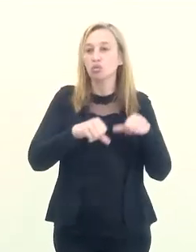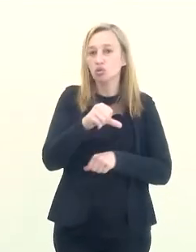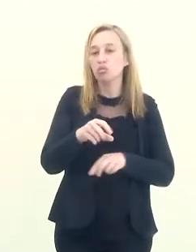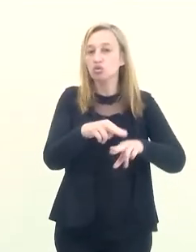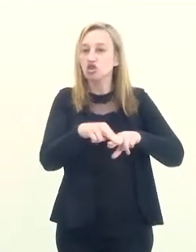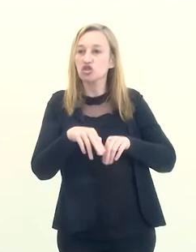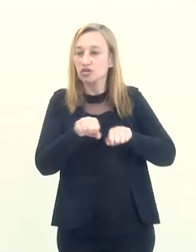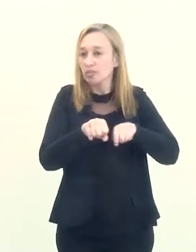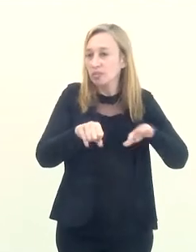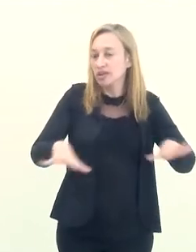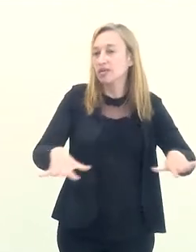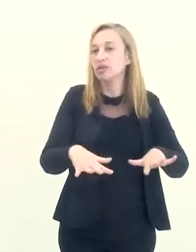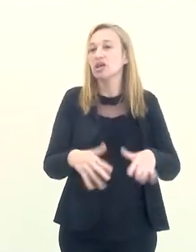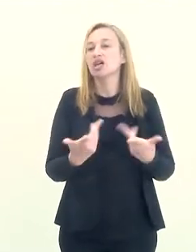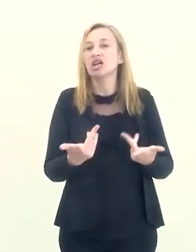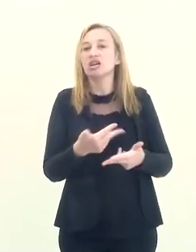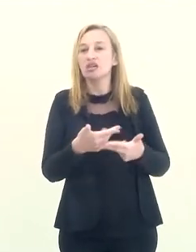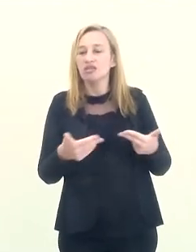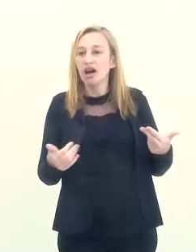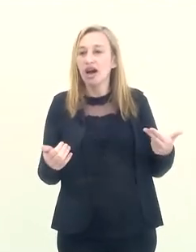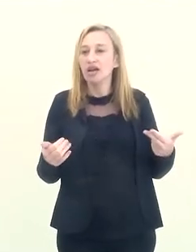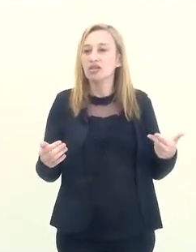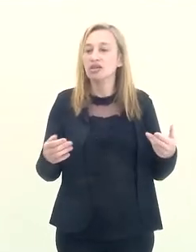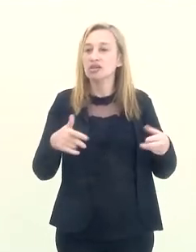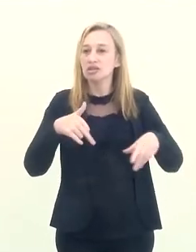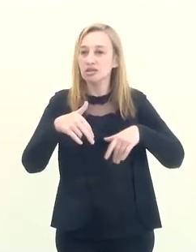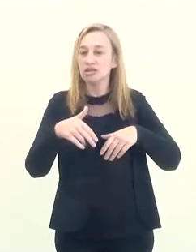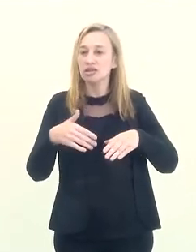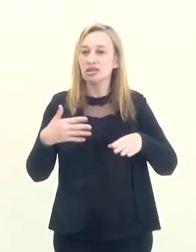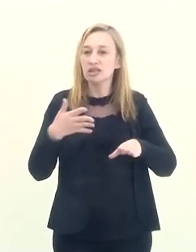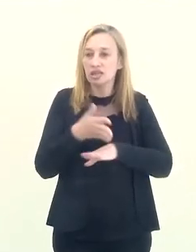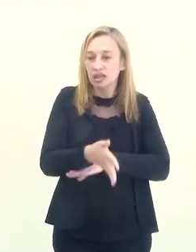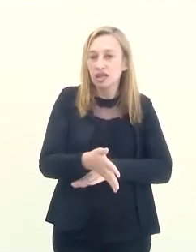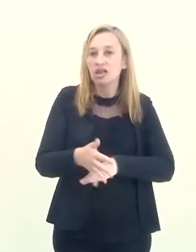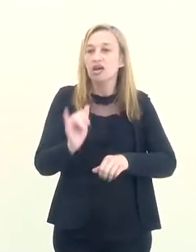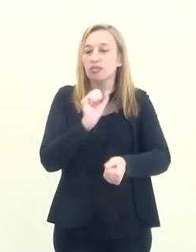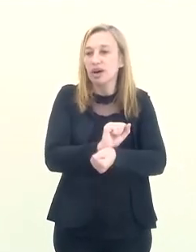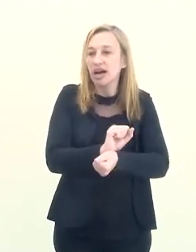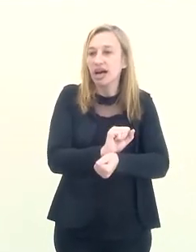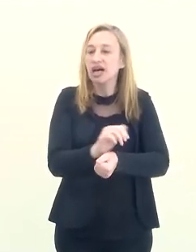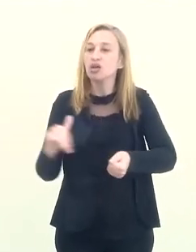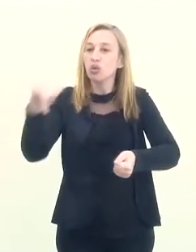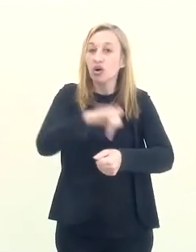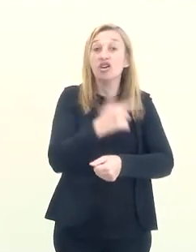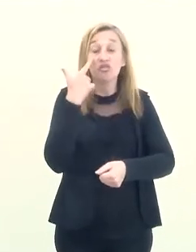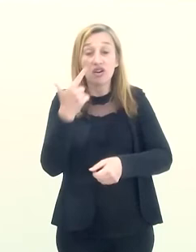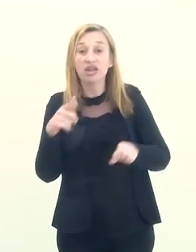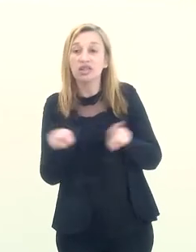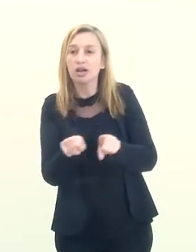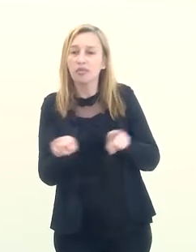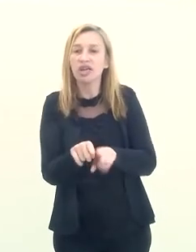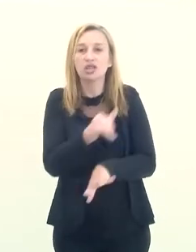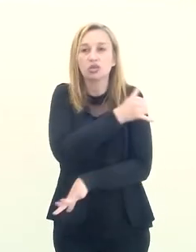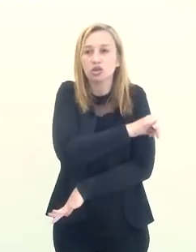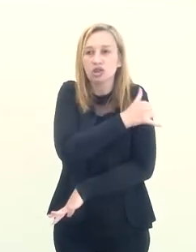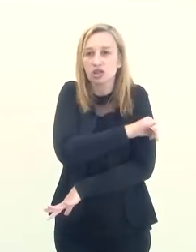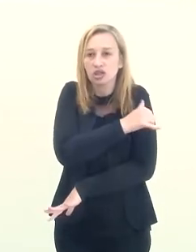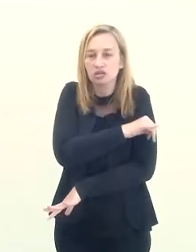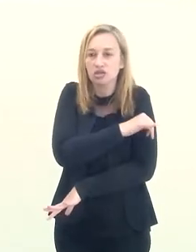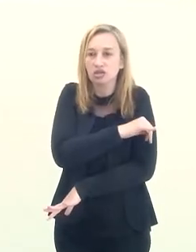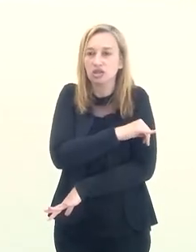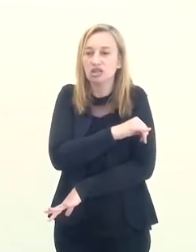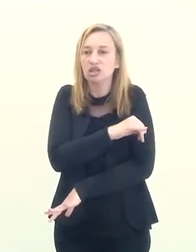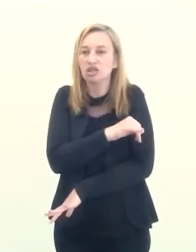deslocamentos terem sido aí durante muito tempo interrompidos, principalmente os aéreos, a gente tem visto também os cariocas